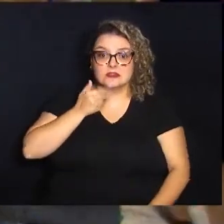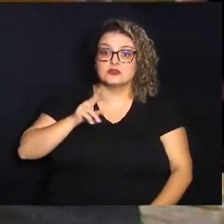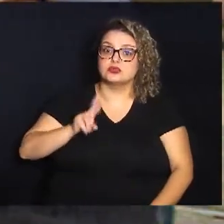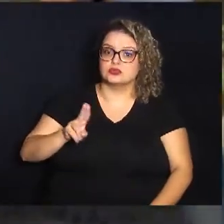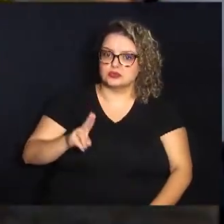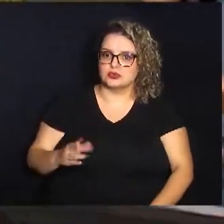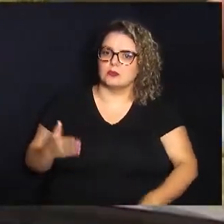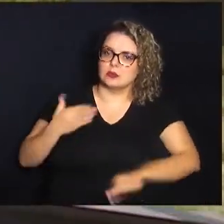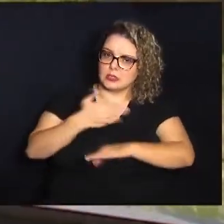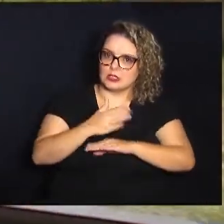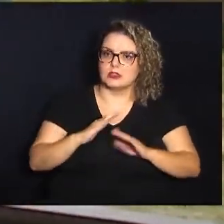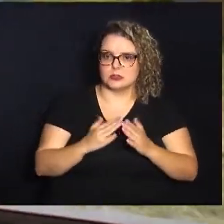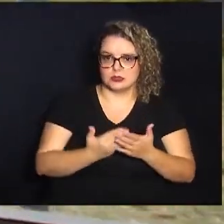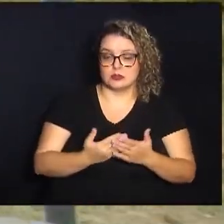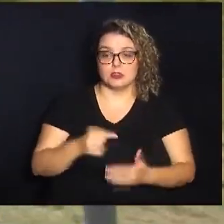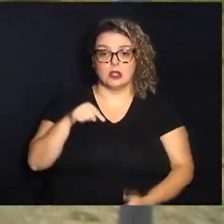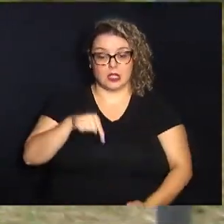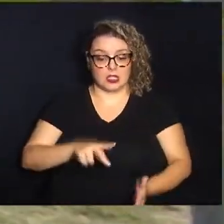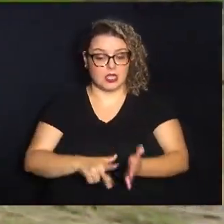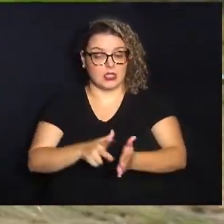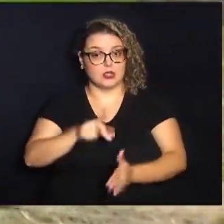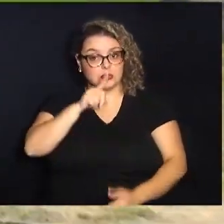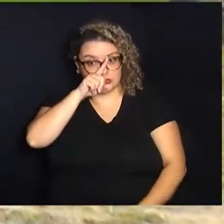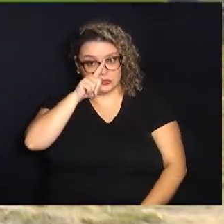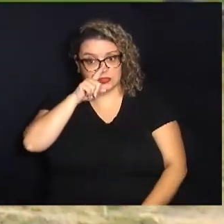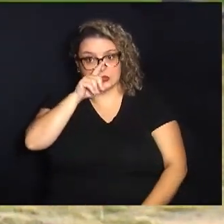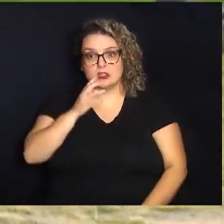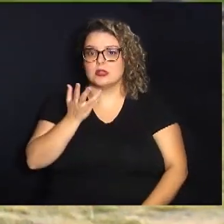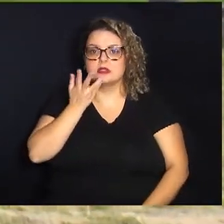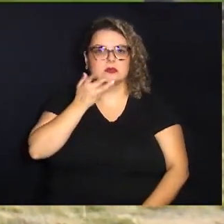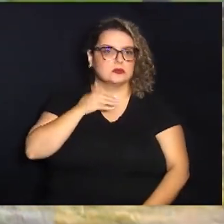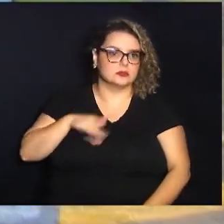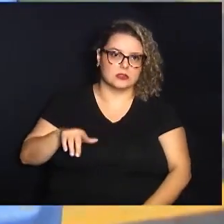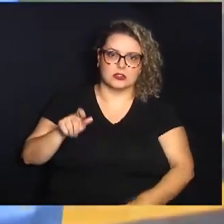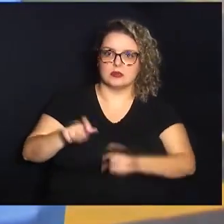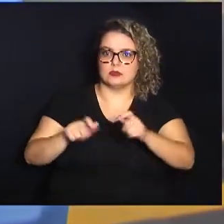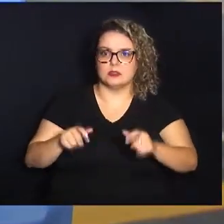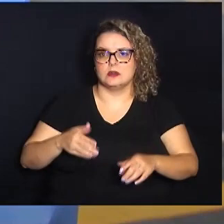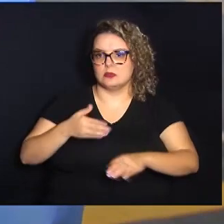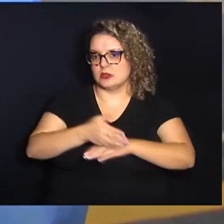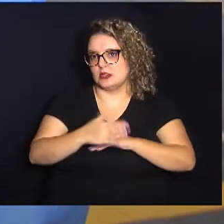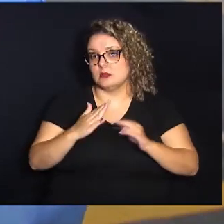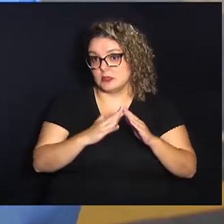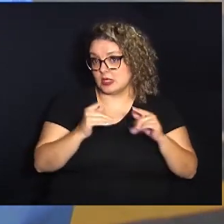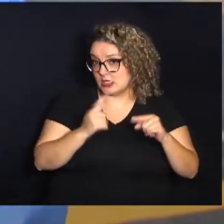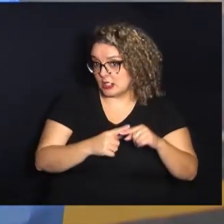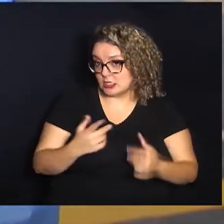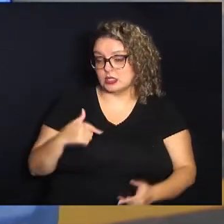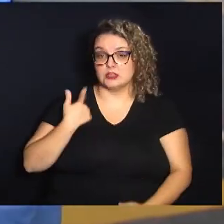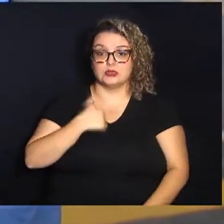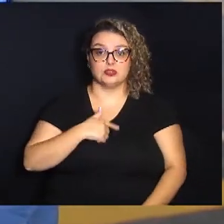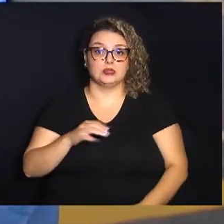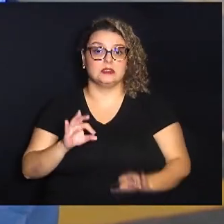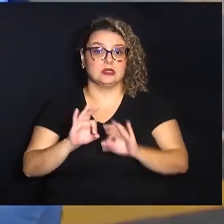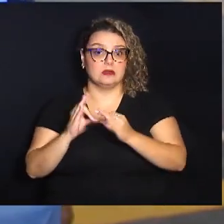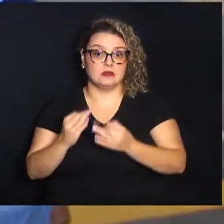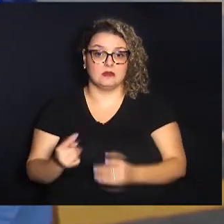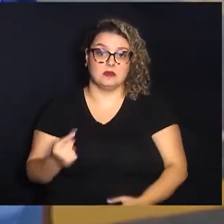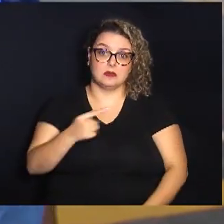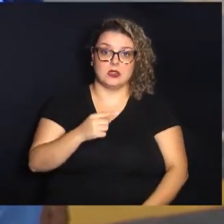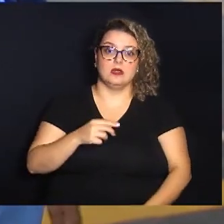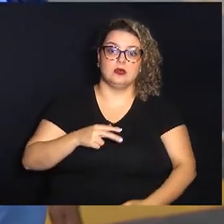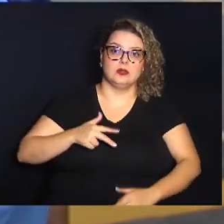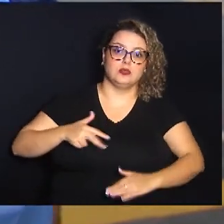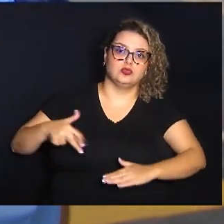irem estudar. Essa linha aqui é perigosa, atravessa a criança, né, pessoas vêm para a igreja, e a gente tem parente do outro lado, tem que dar a volta